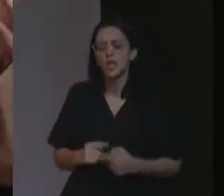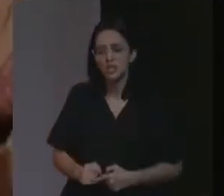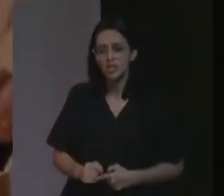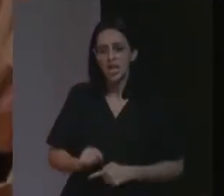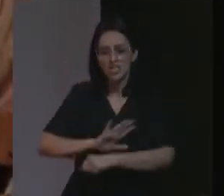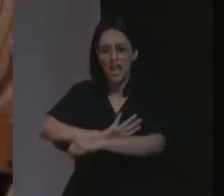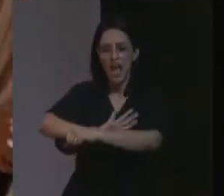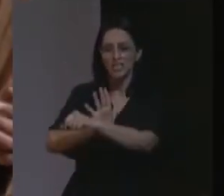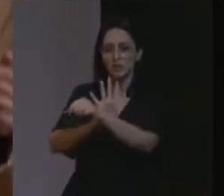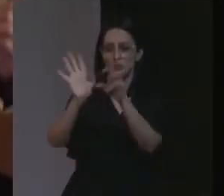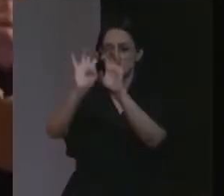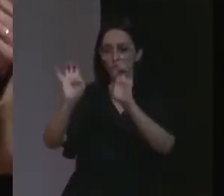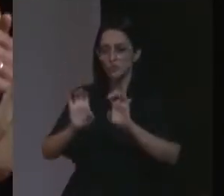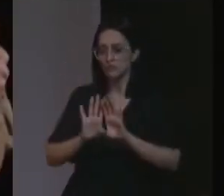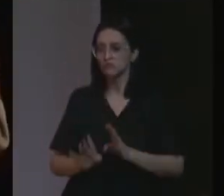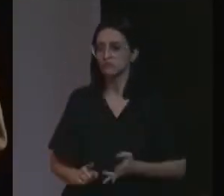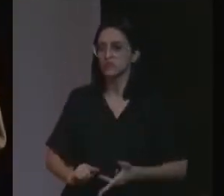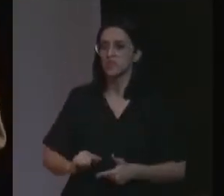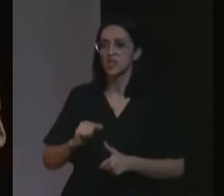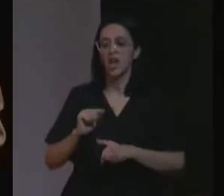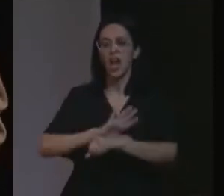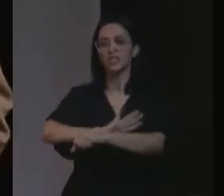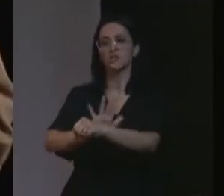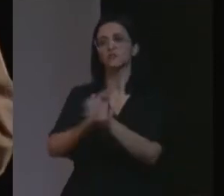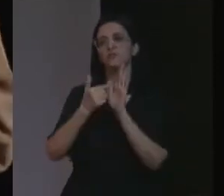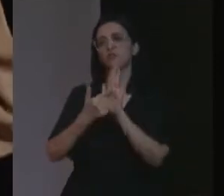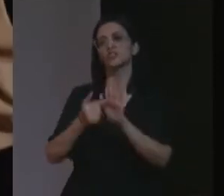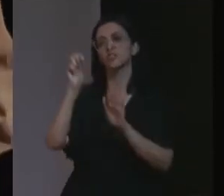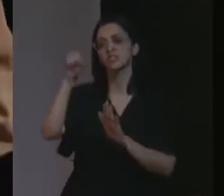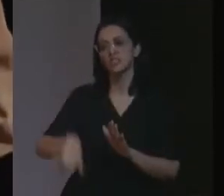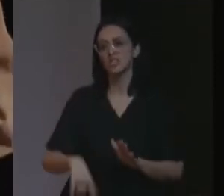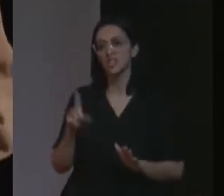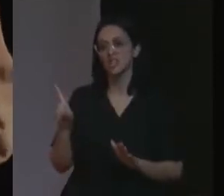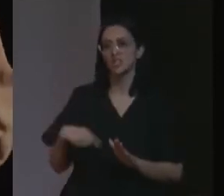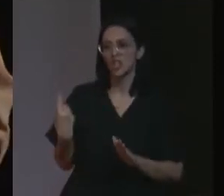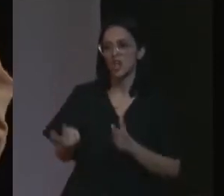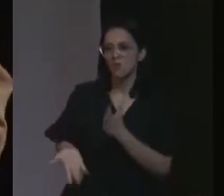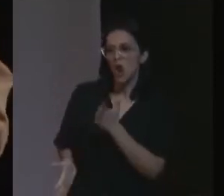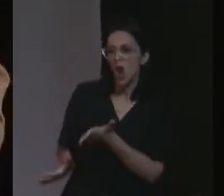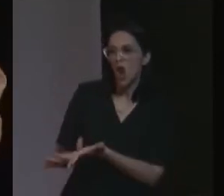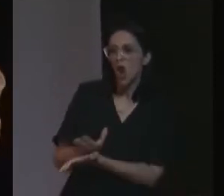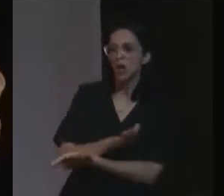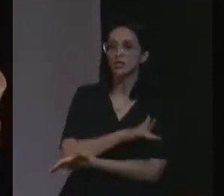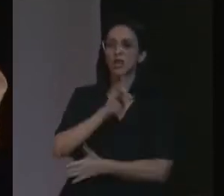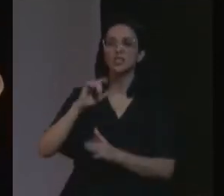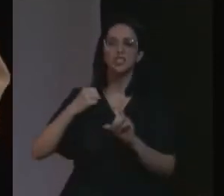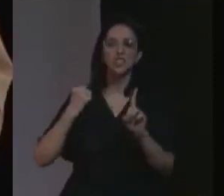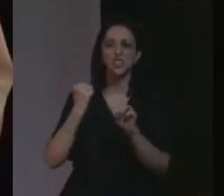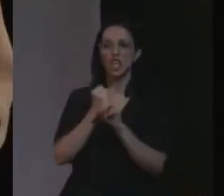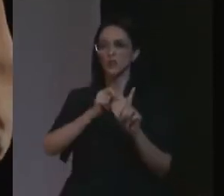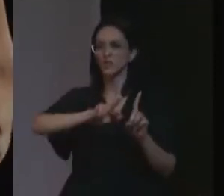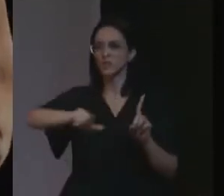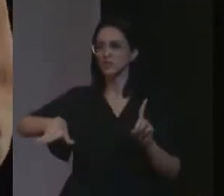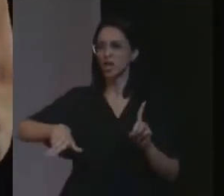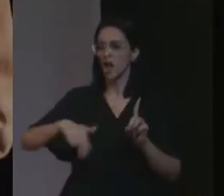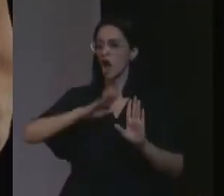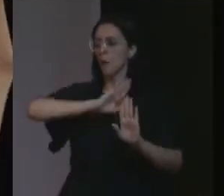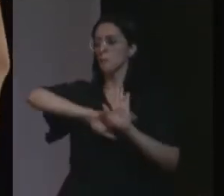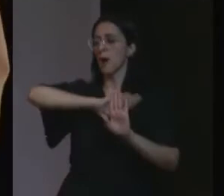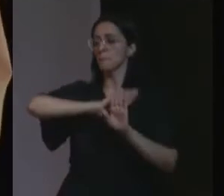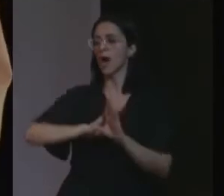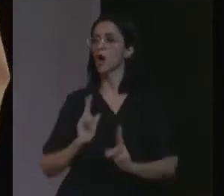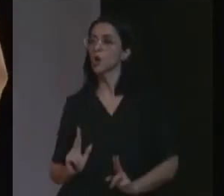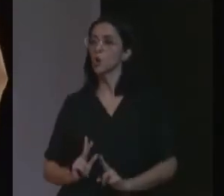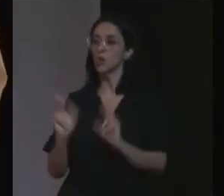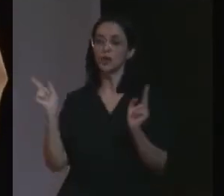o racismo estrutural. Isso é o racismo colocado aqui. E sim, somos exterminados. Houve um genocídio. E querer maquiar isso ou dizer